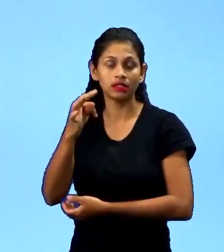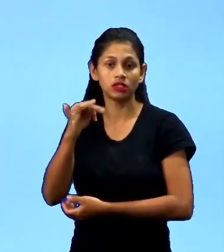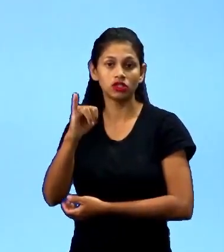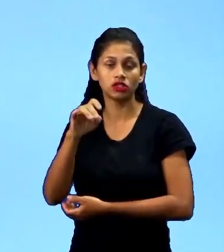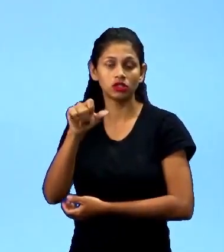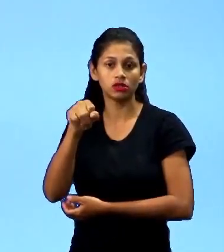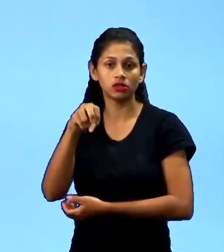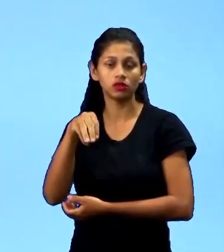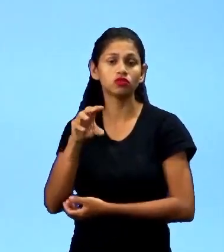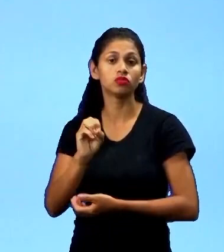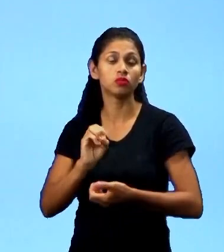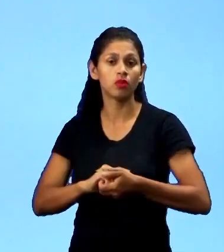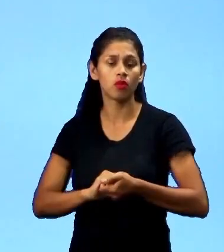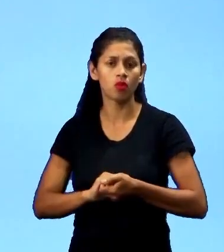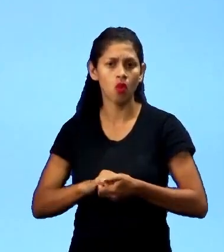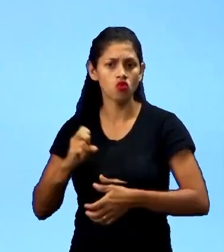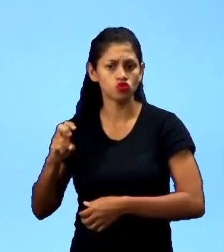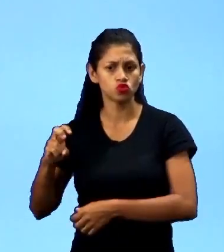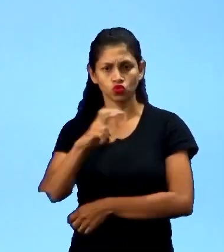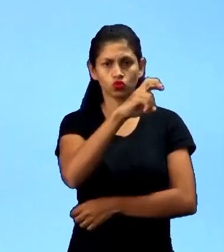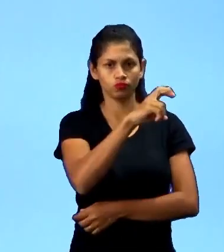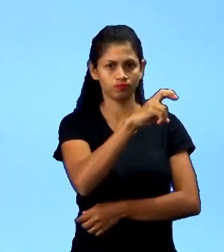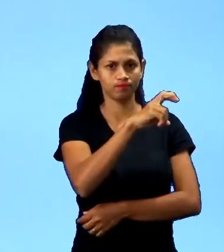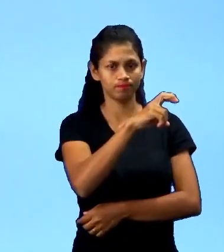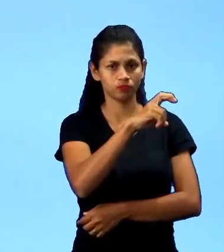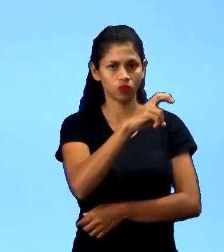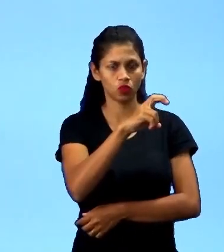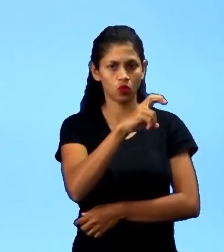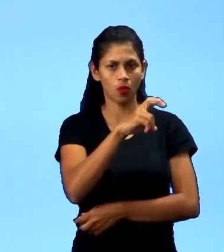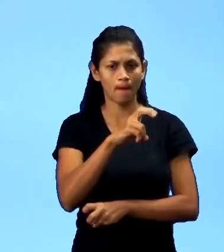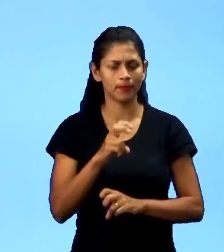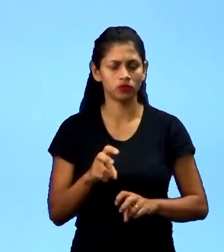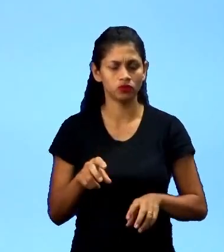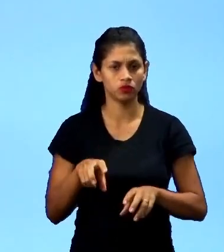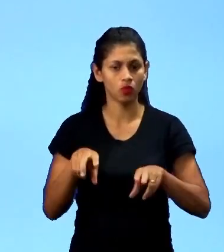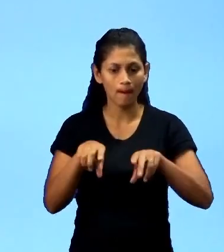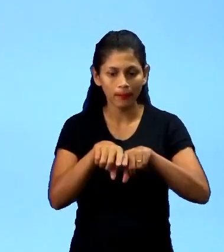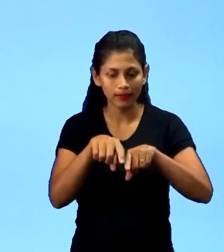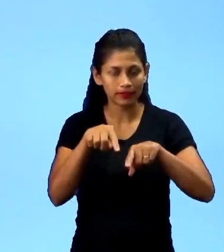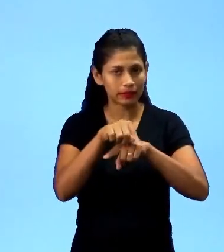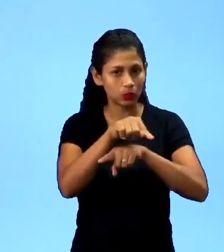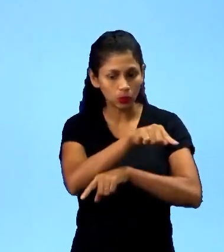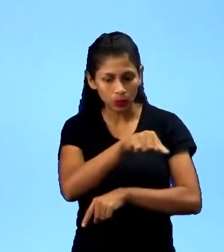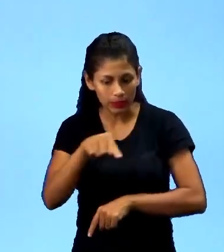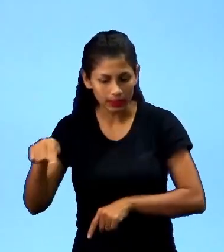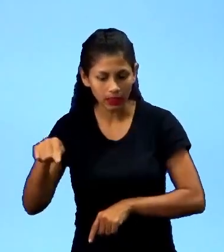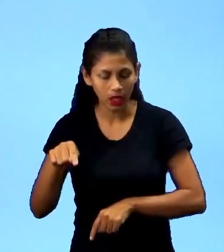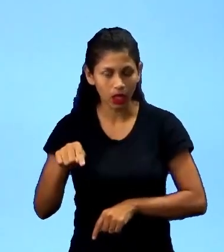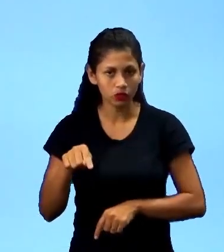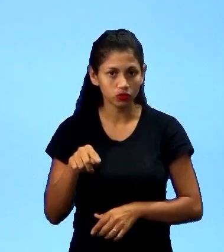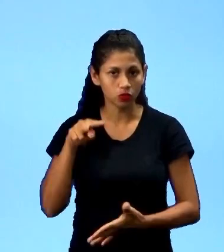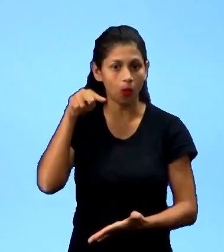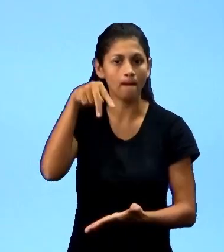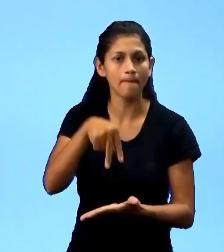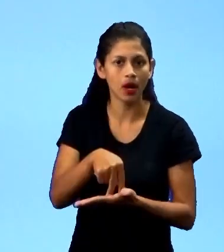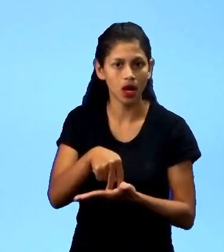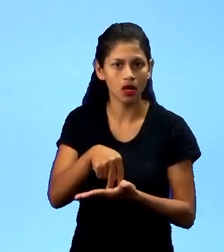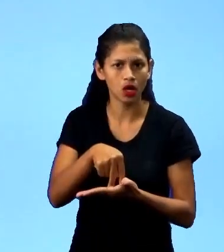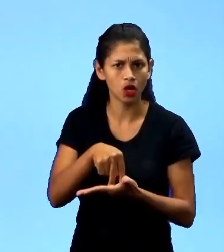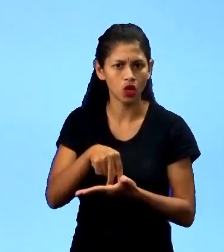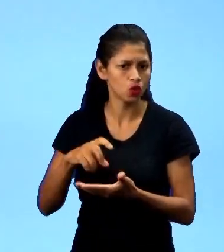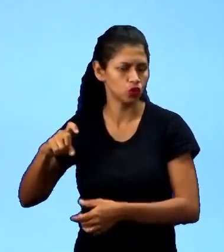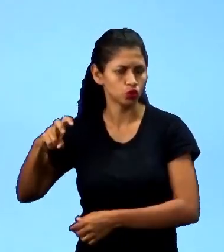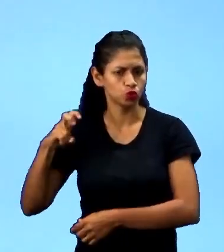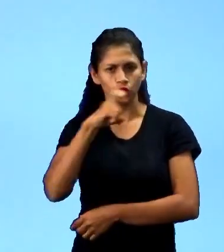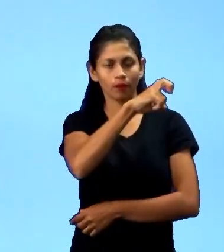adversários. Por exemplo, corrida. Todo mundo ali há apostos nas suas marcas e todo mundo está correndo para ver quem vai ser o mais